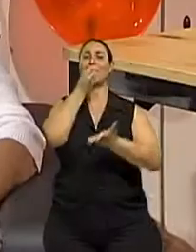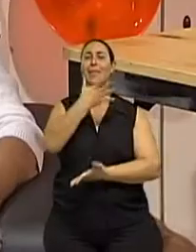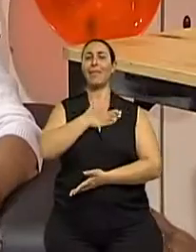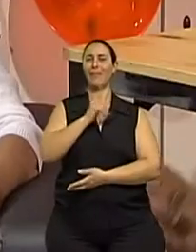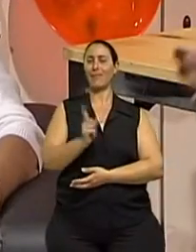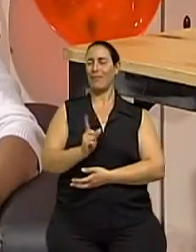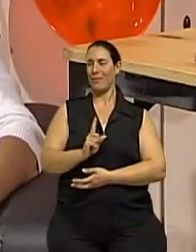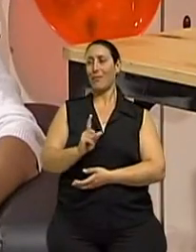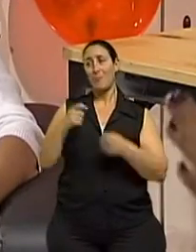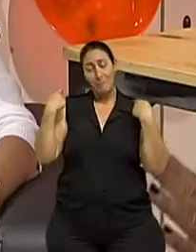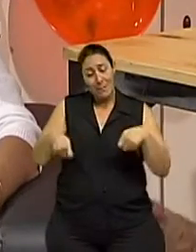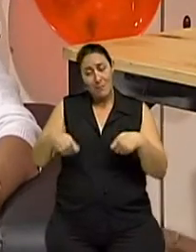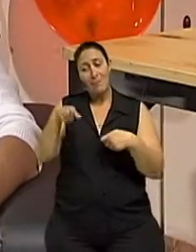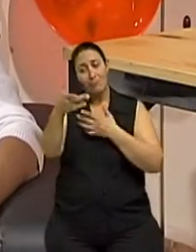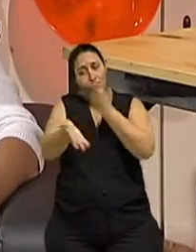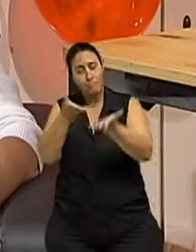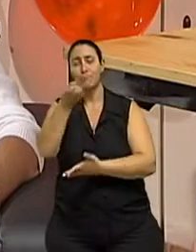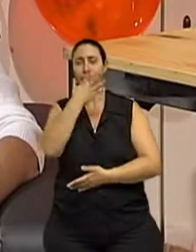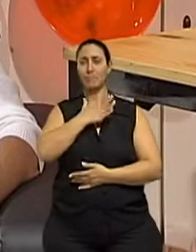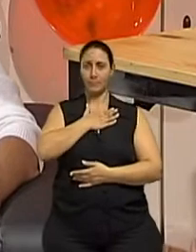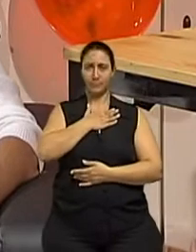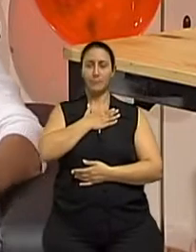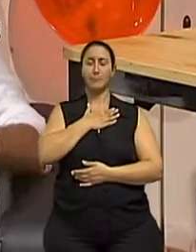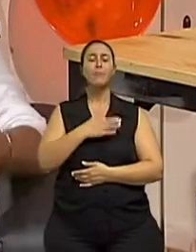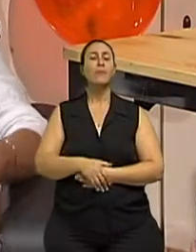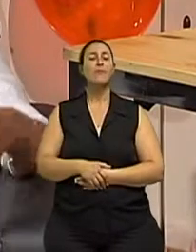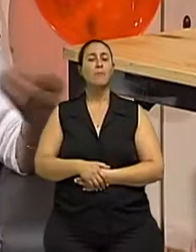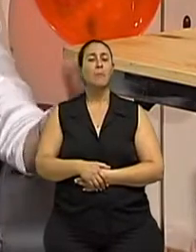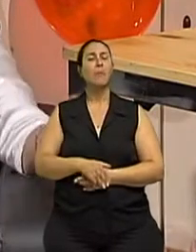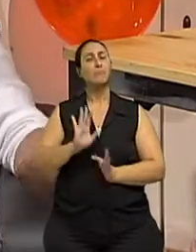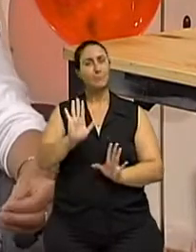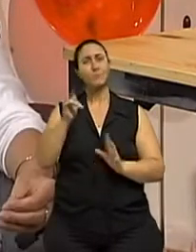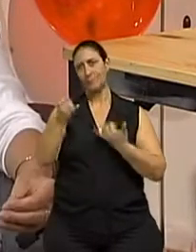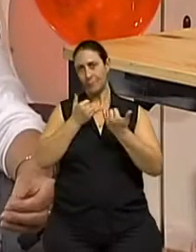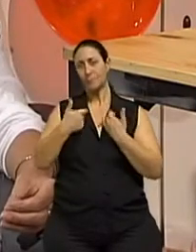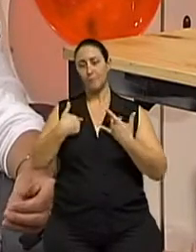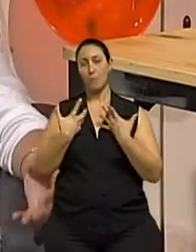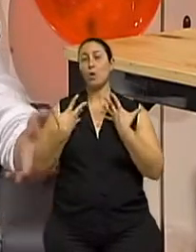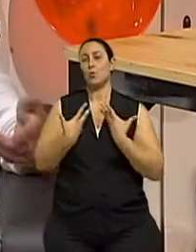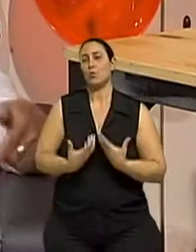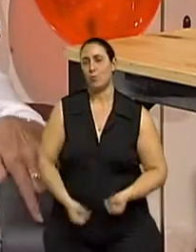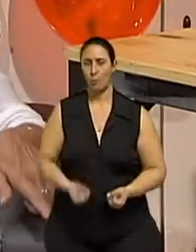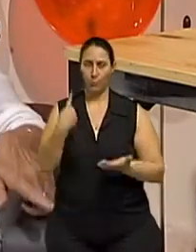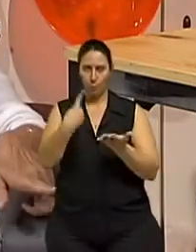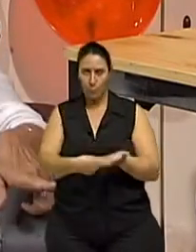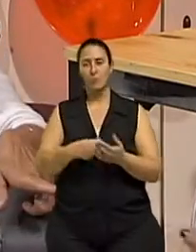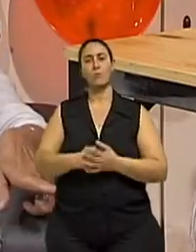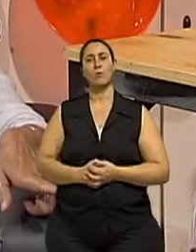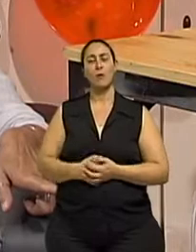Direta. É uma rua de duas mãos. Toda vida. Bom, eu assumo um compromisso, eu tenho que me manter